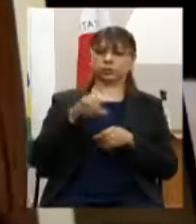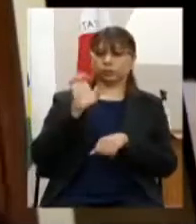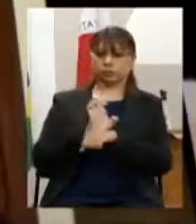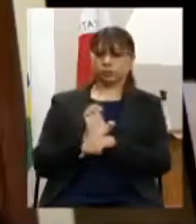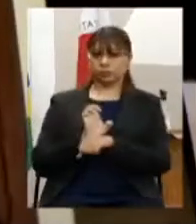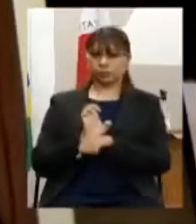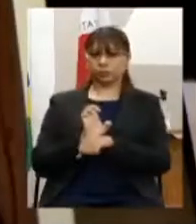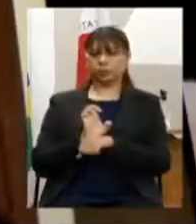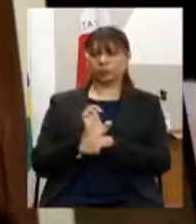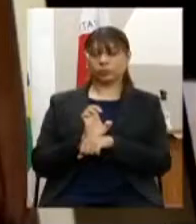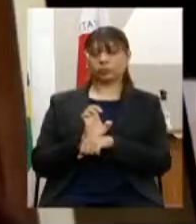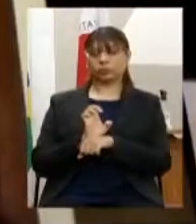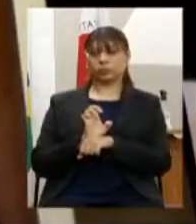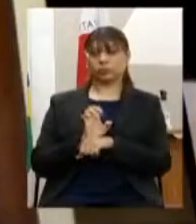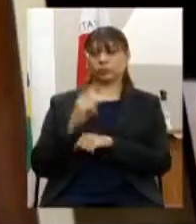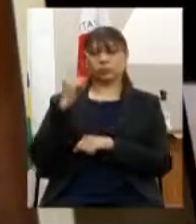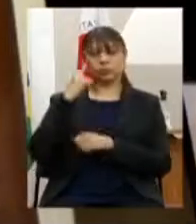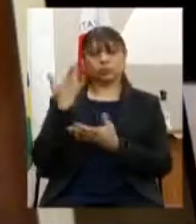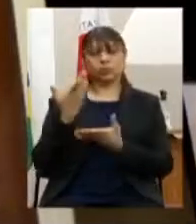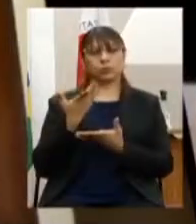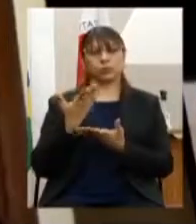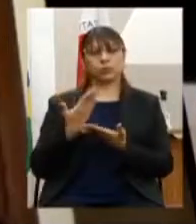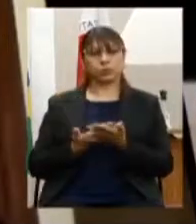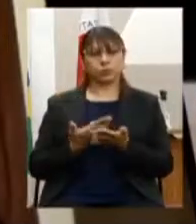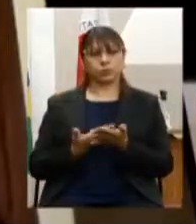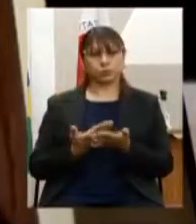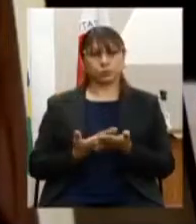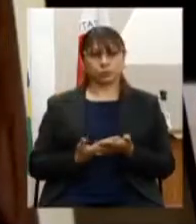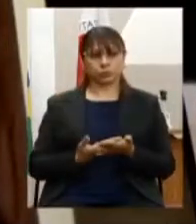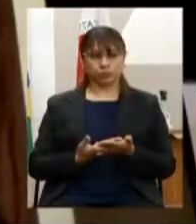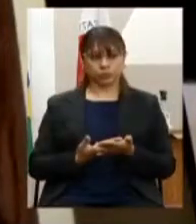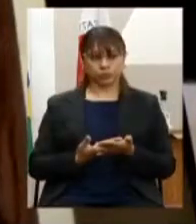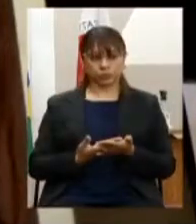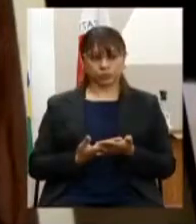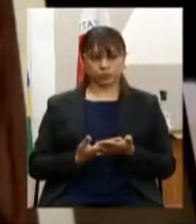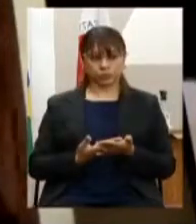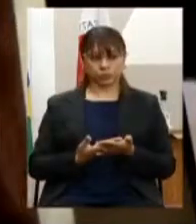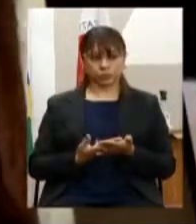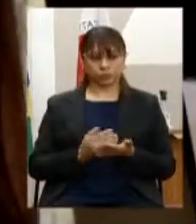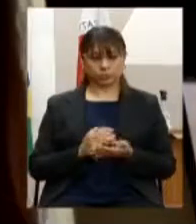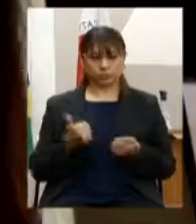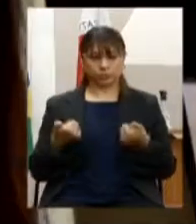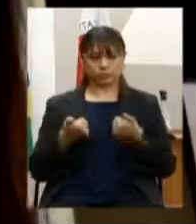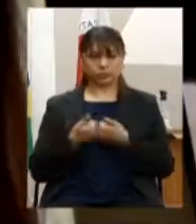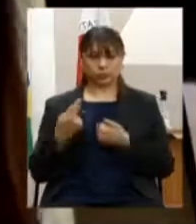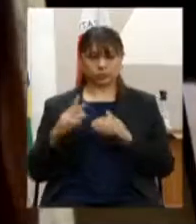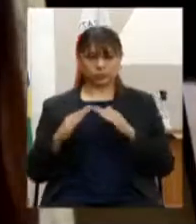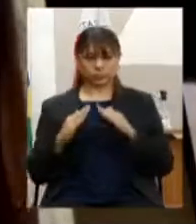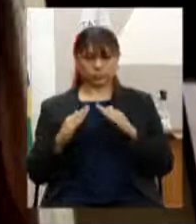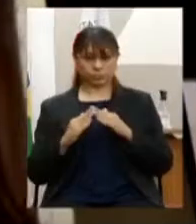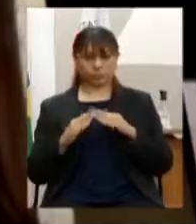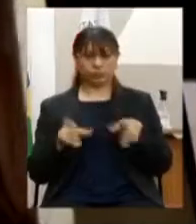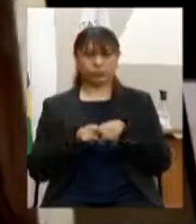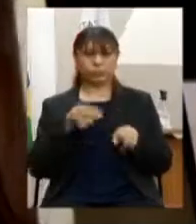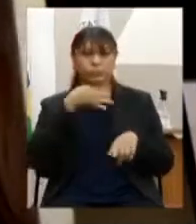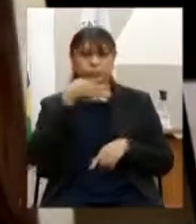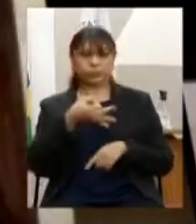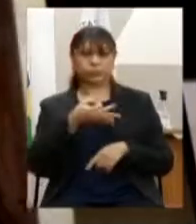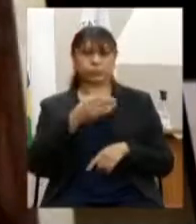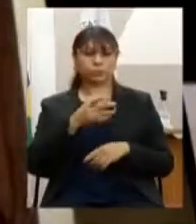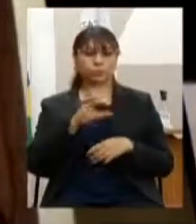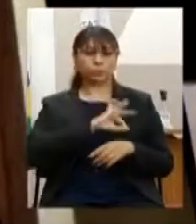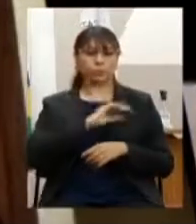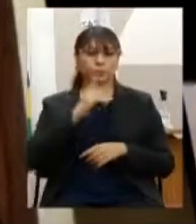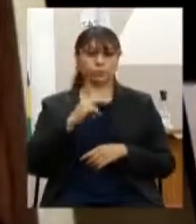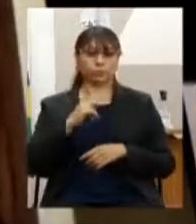de estudo para determinar sua localização recomendar a polícia civil do